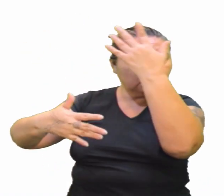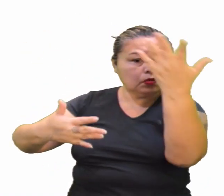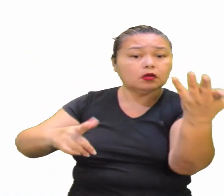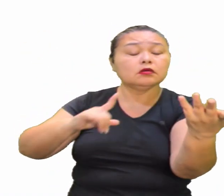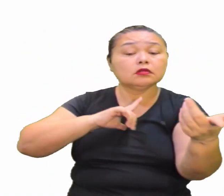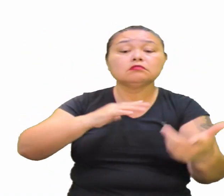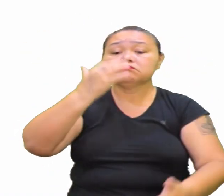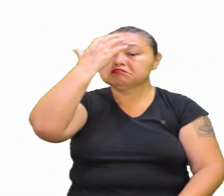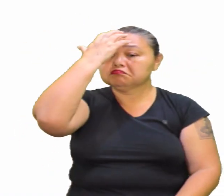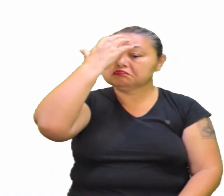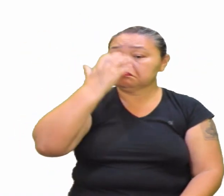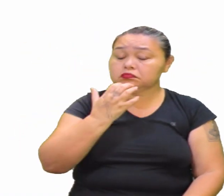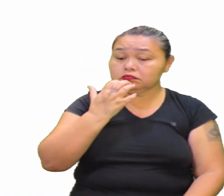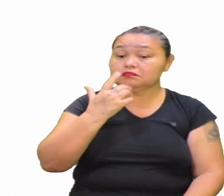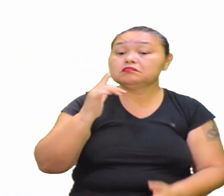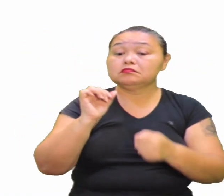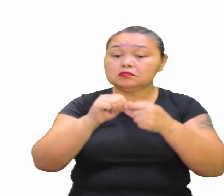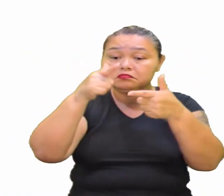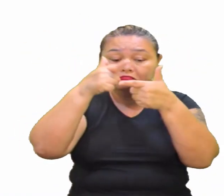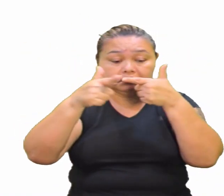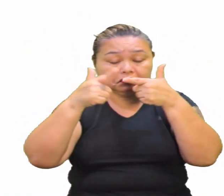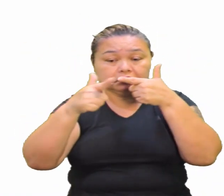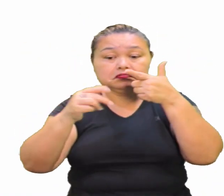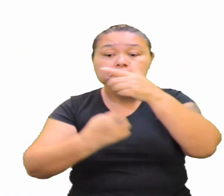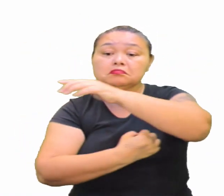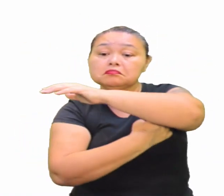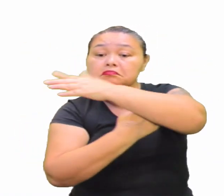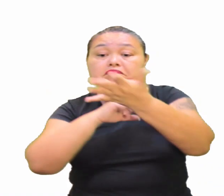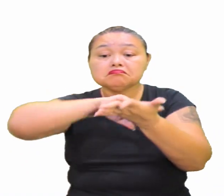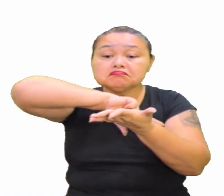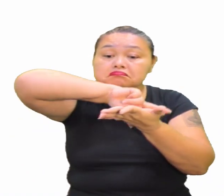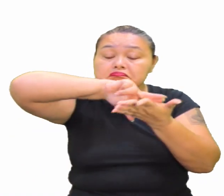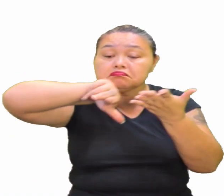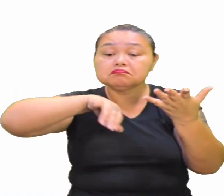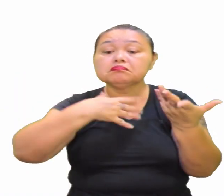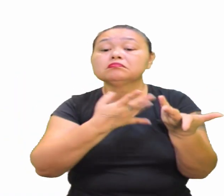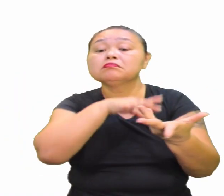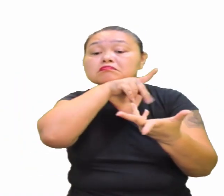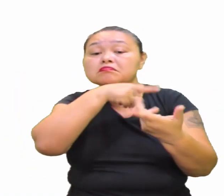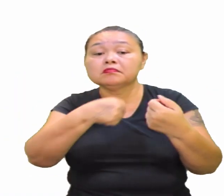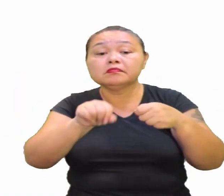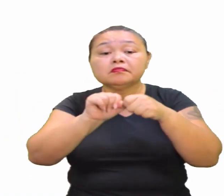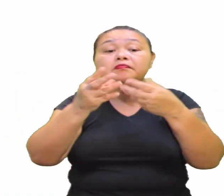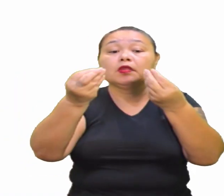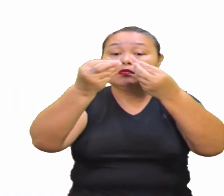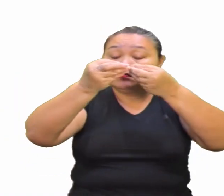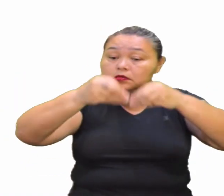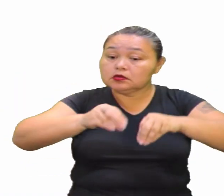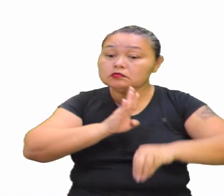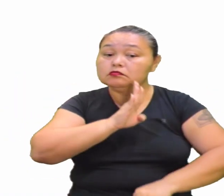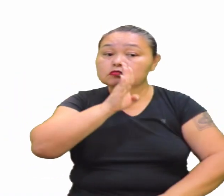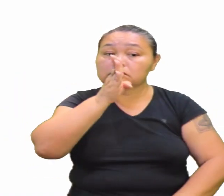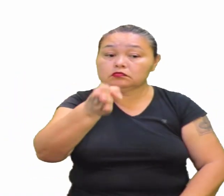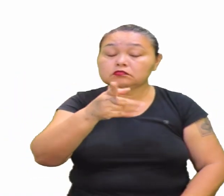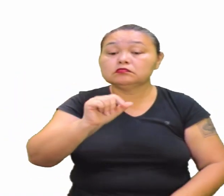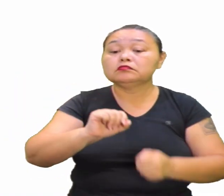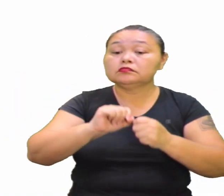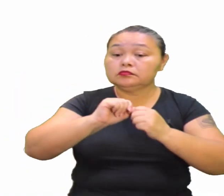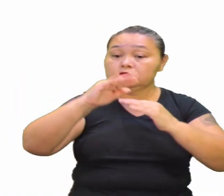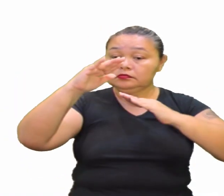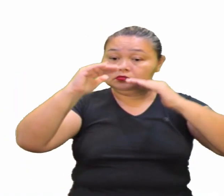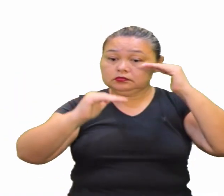sérios danos A biodiversidade O desmatamento Prejudica diretamente O ecossistema De diferentes